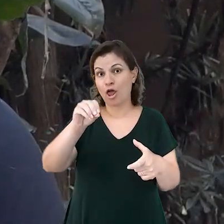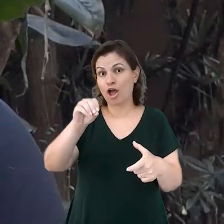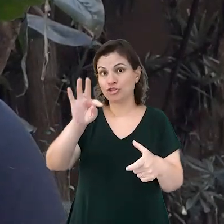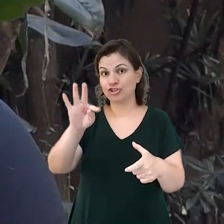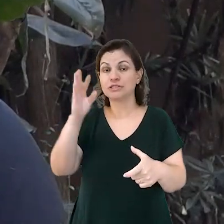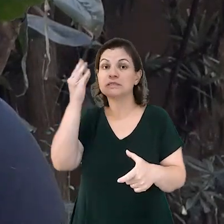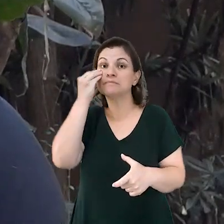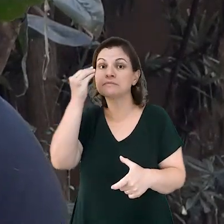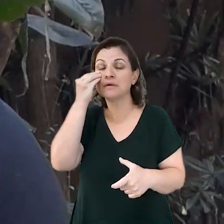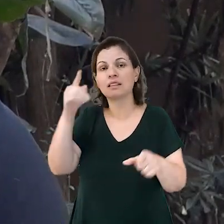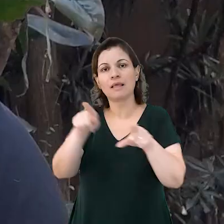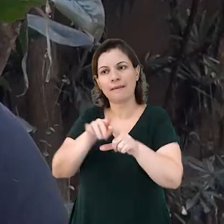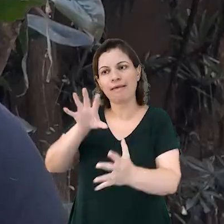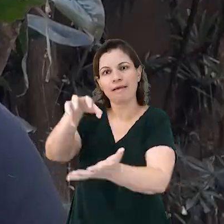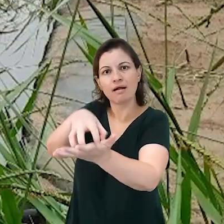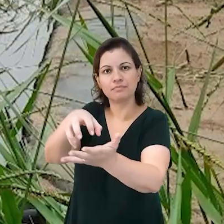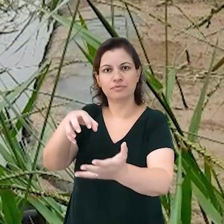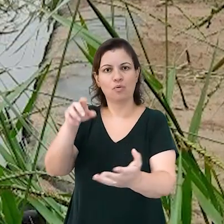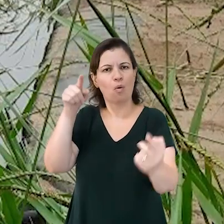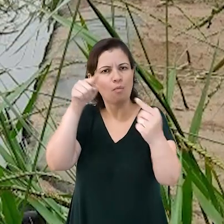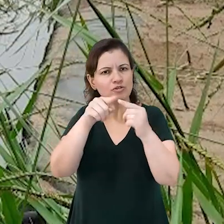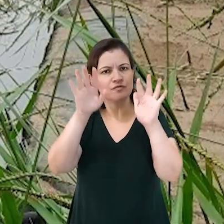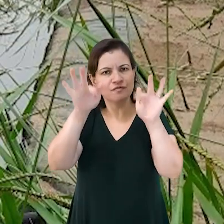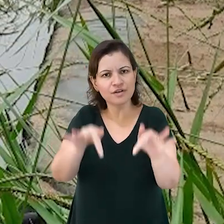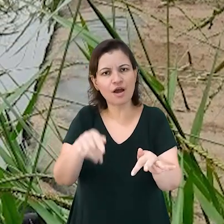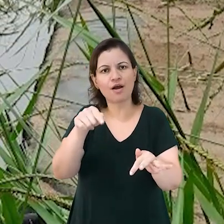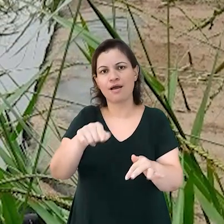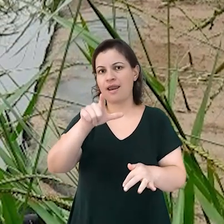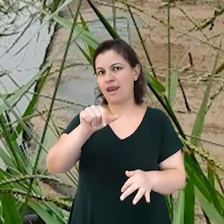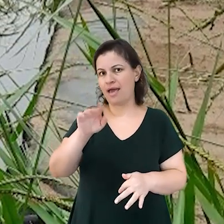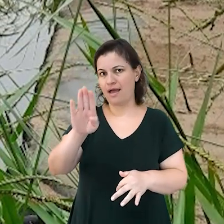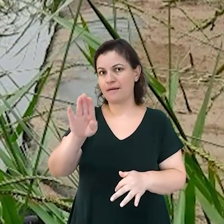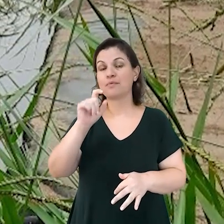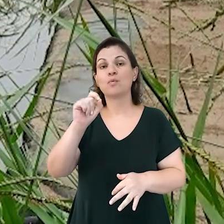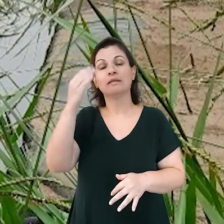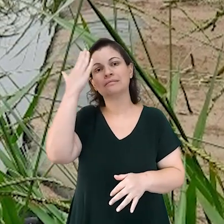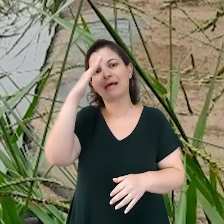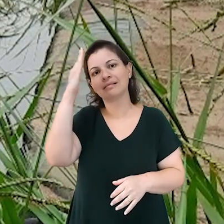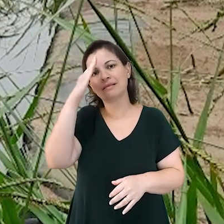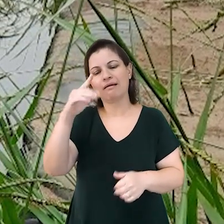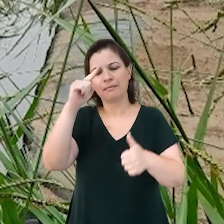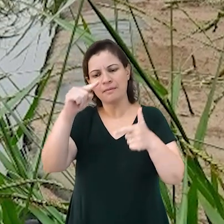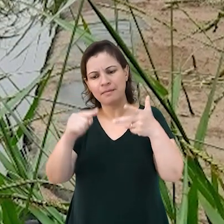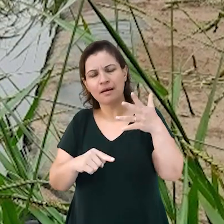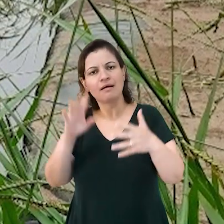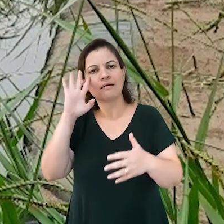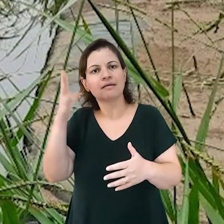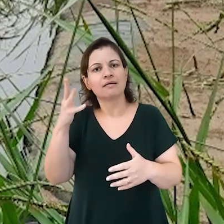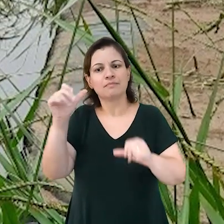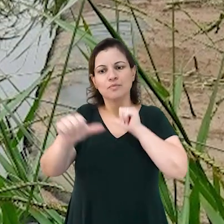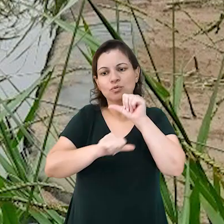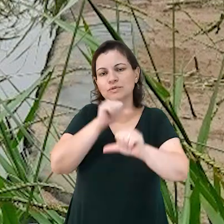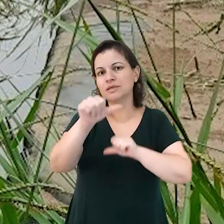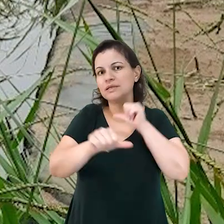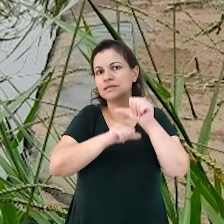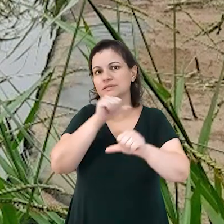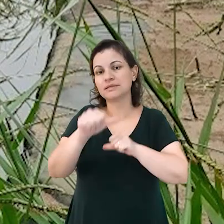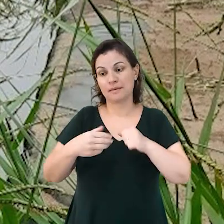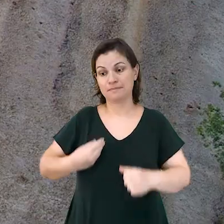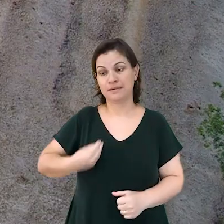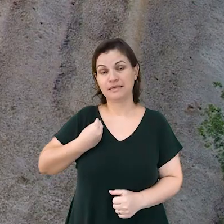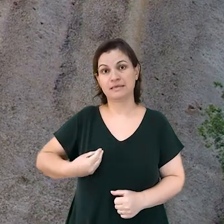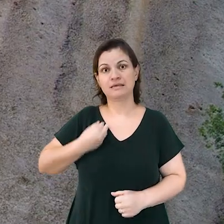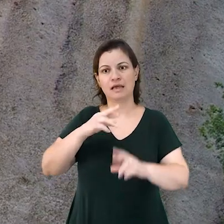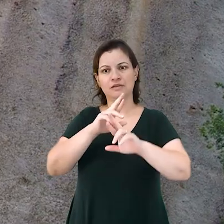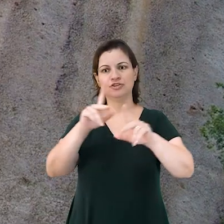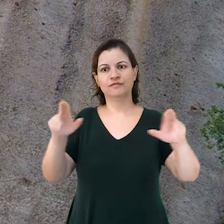experimentais e no campo. O objetivo final desse laboratório é entender os fatores que determinam a mudança na